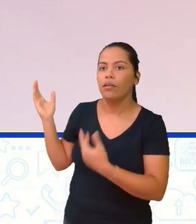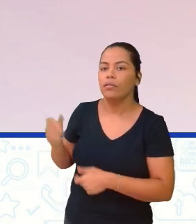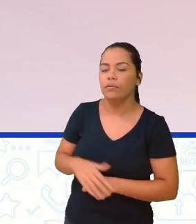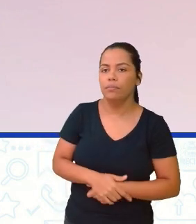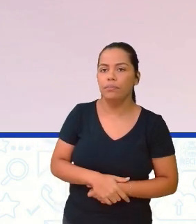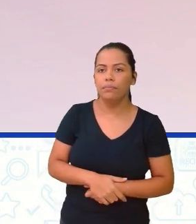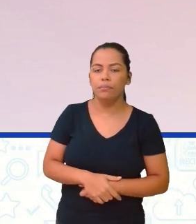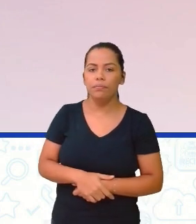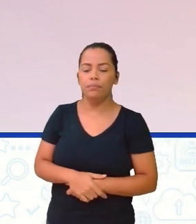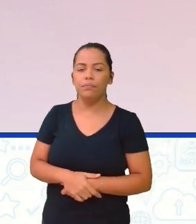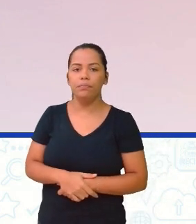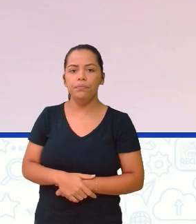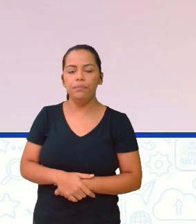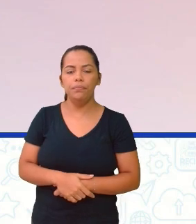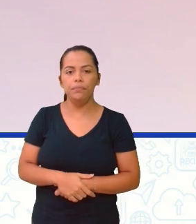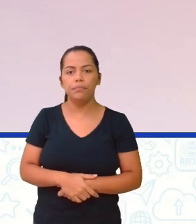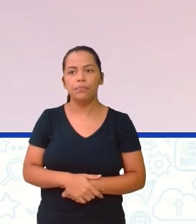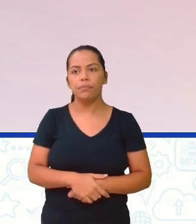Vamos apontar aqui para eu poder mostrar a TV.